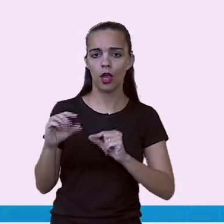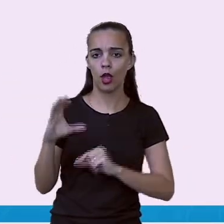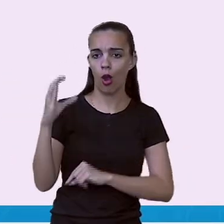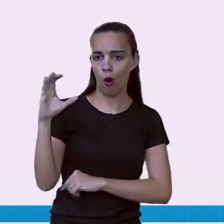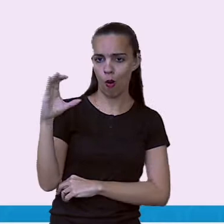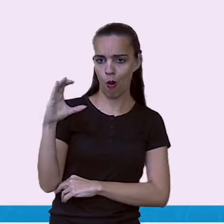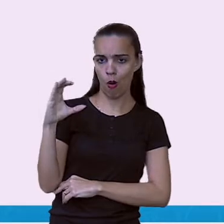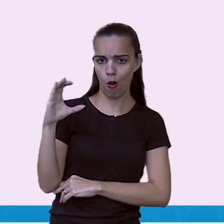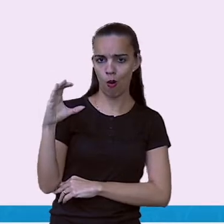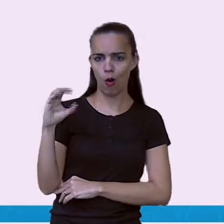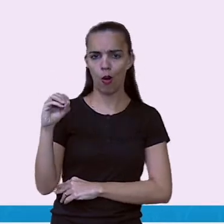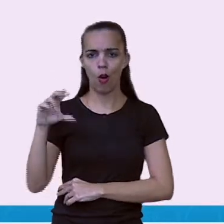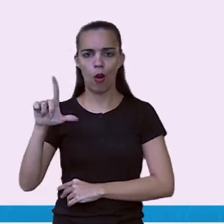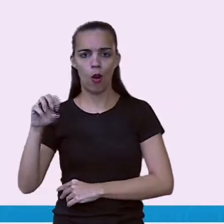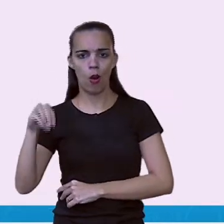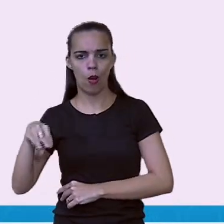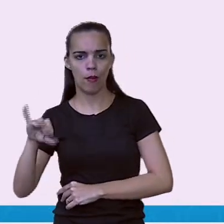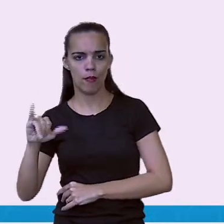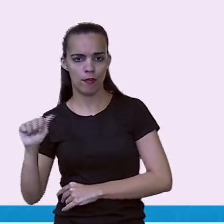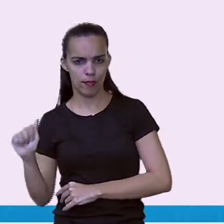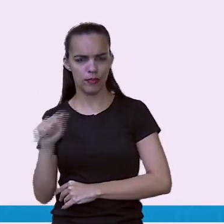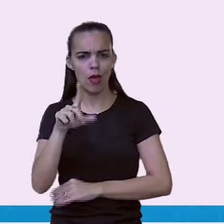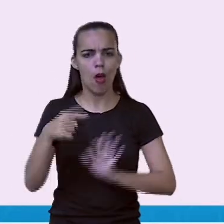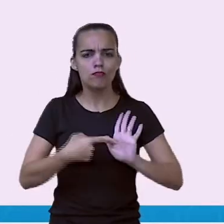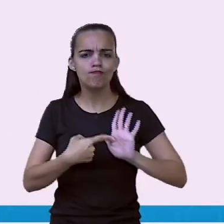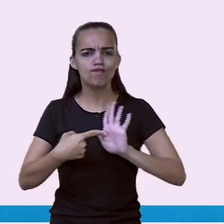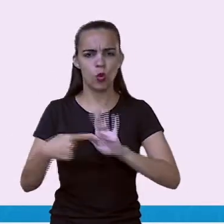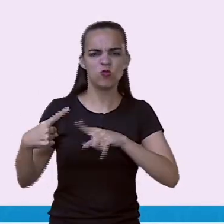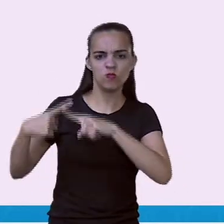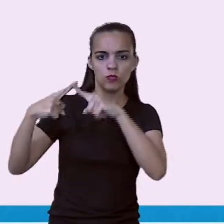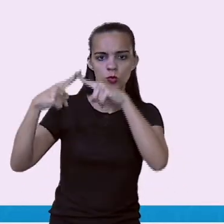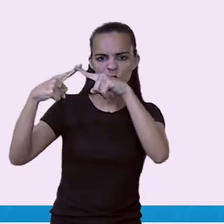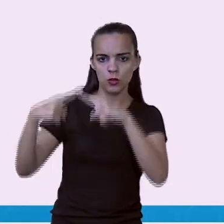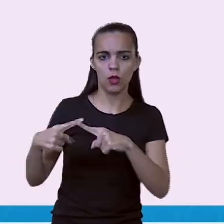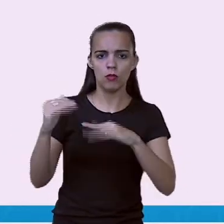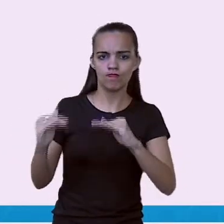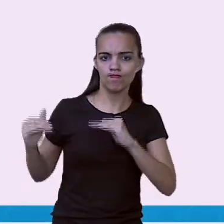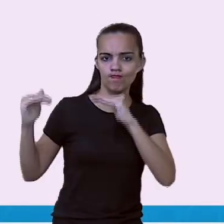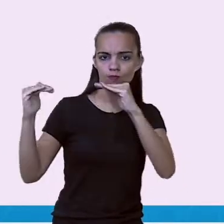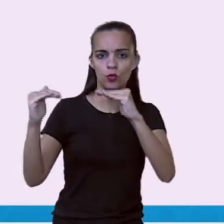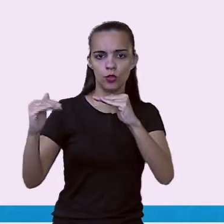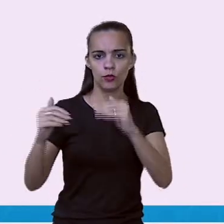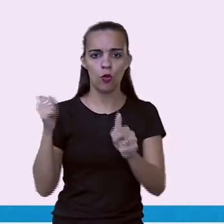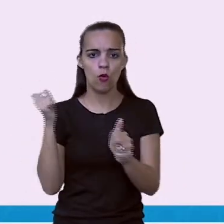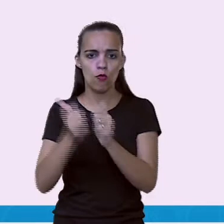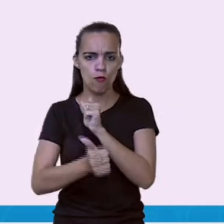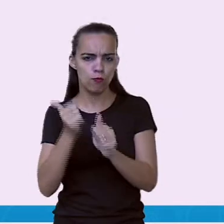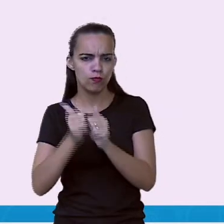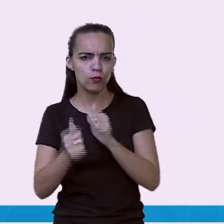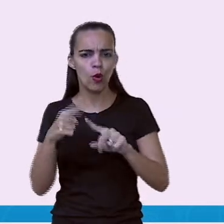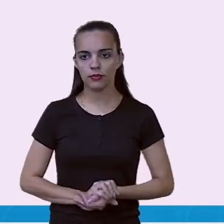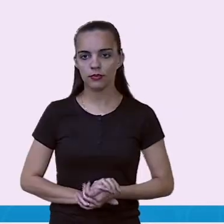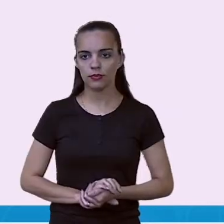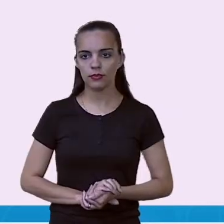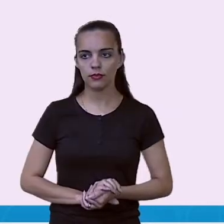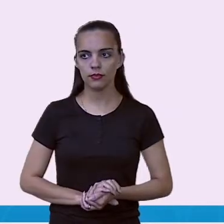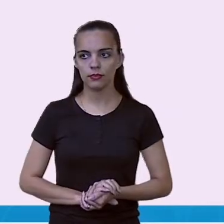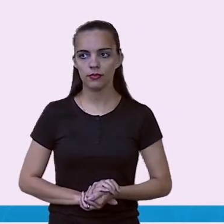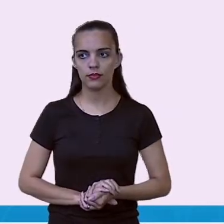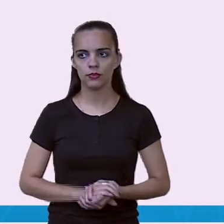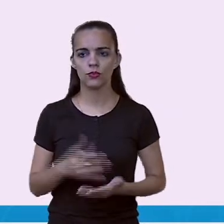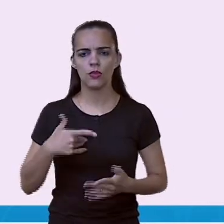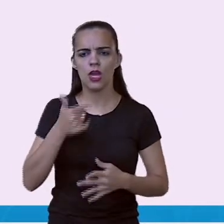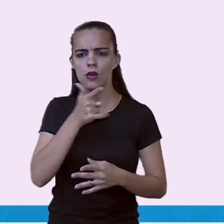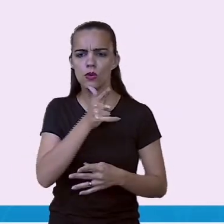demonstrar o nível do seu futebol e organizar o torneio sem contratempos. E